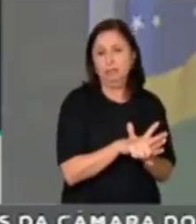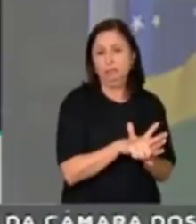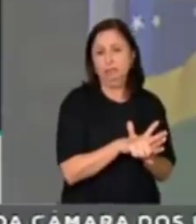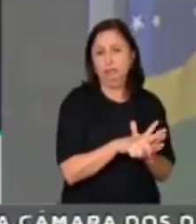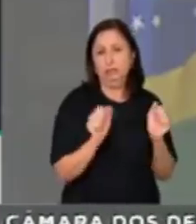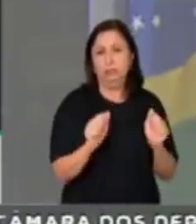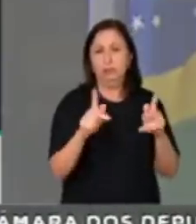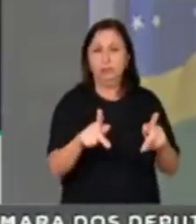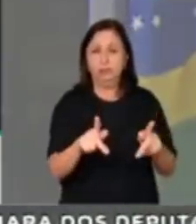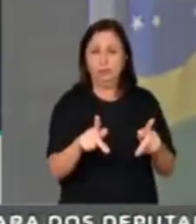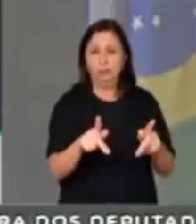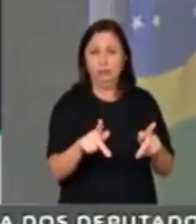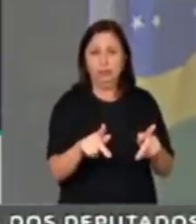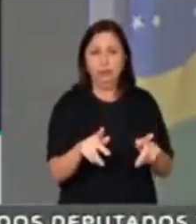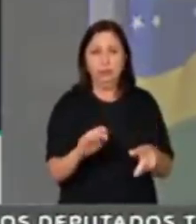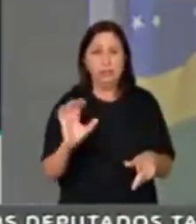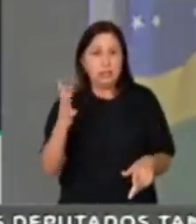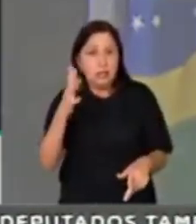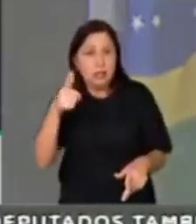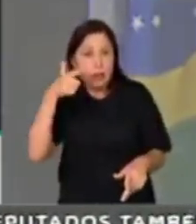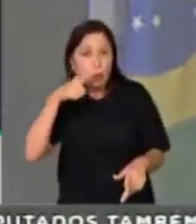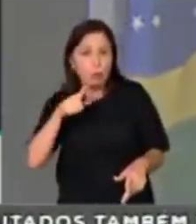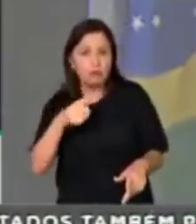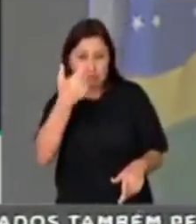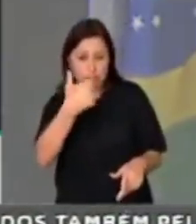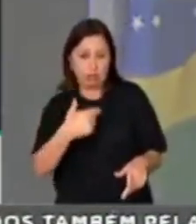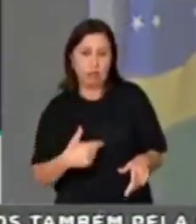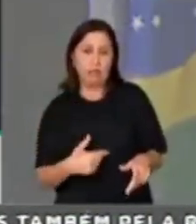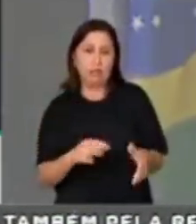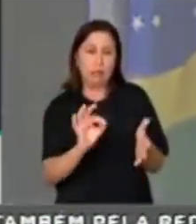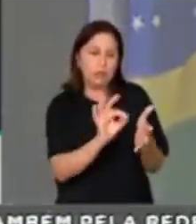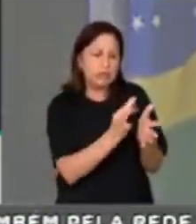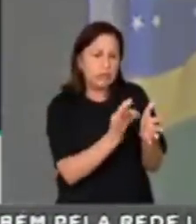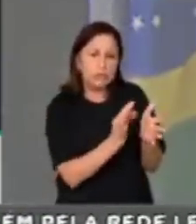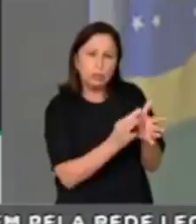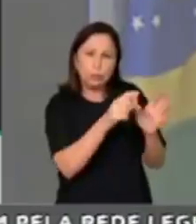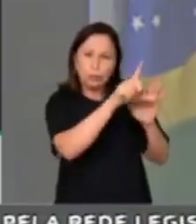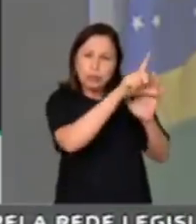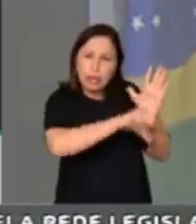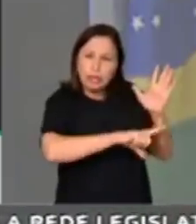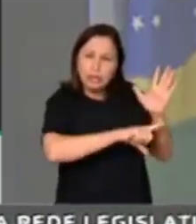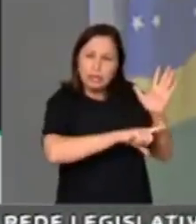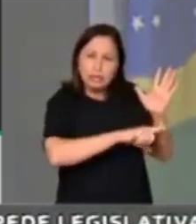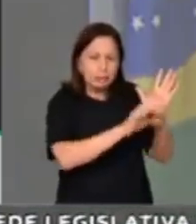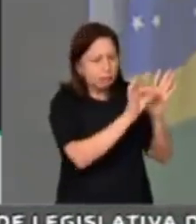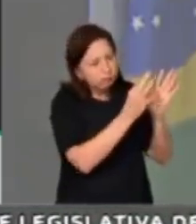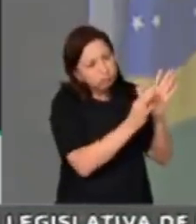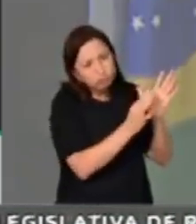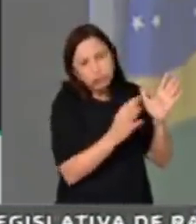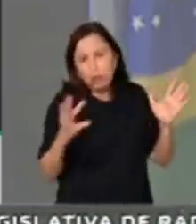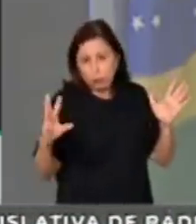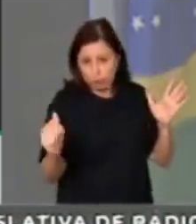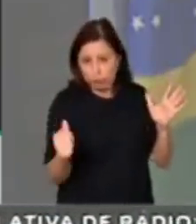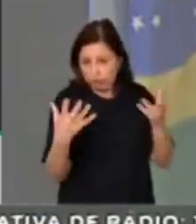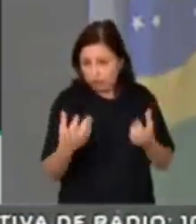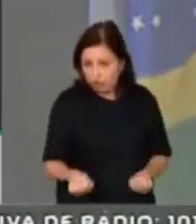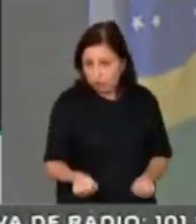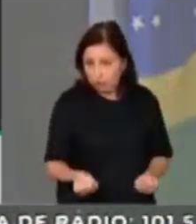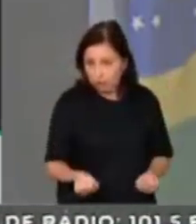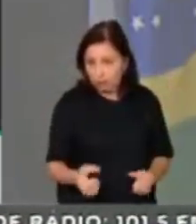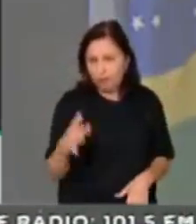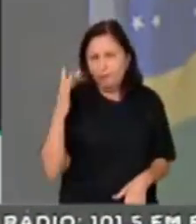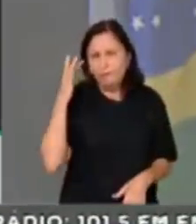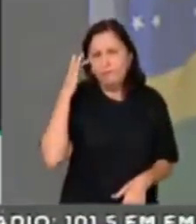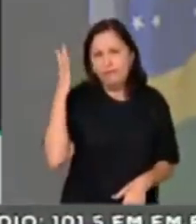da oposição para conseguir levar essa emenda à discussão na Comissão Especial da Reforma Previdenciária. É muito